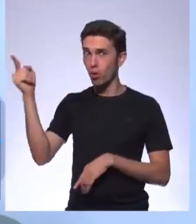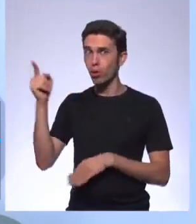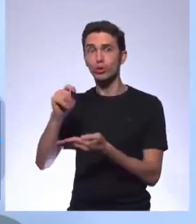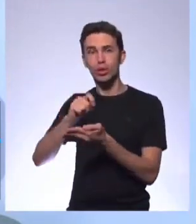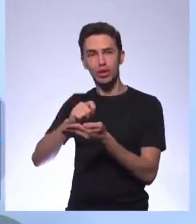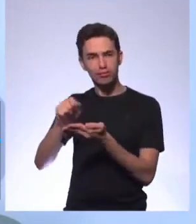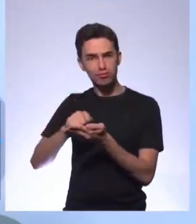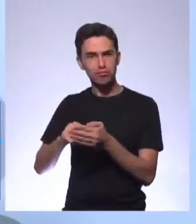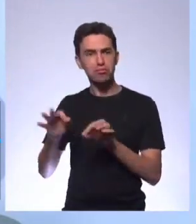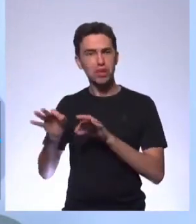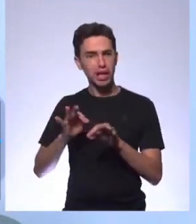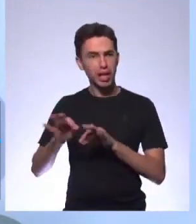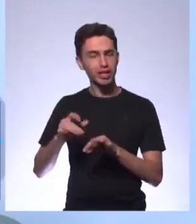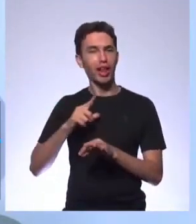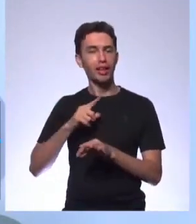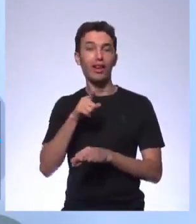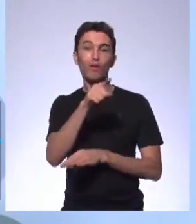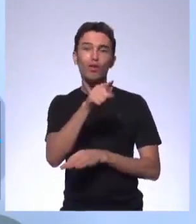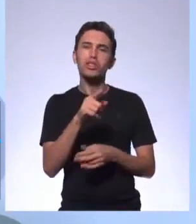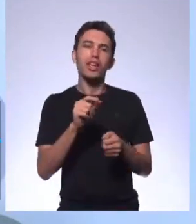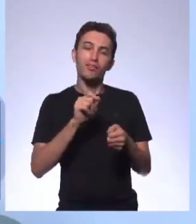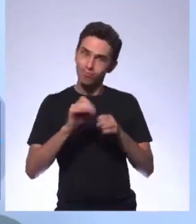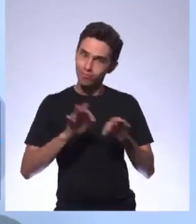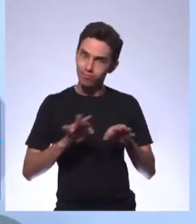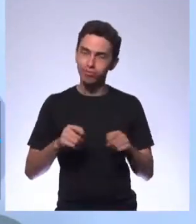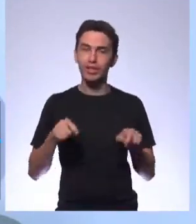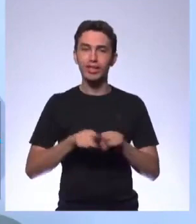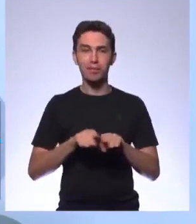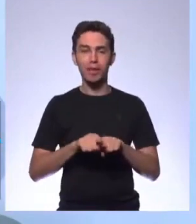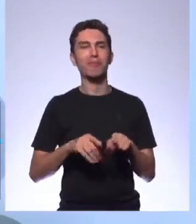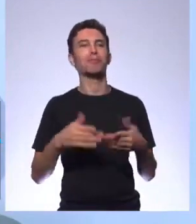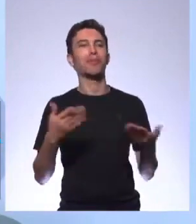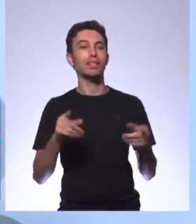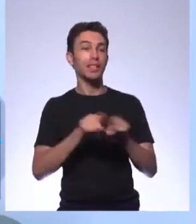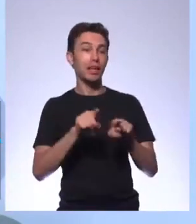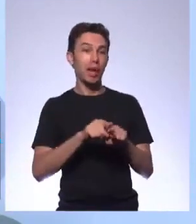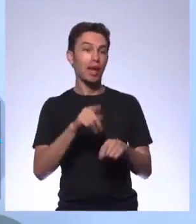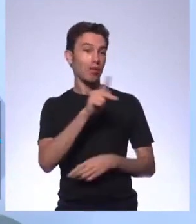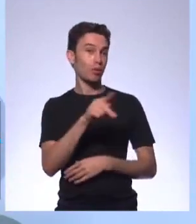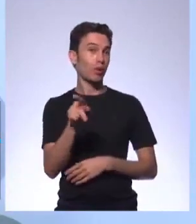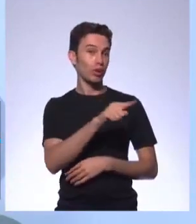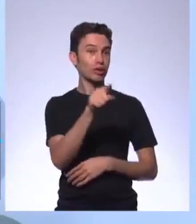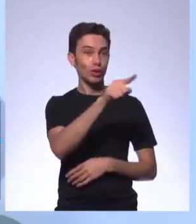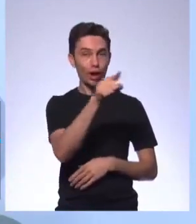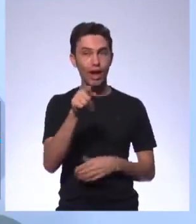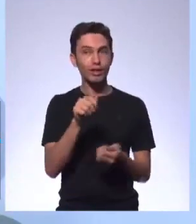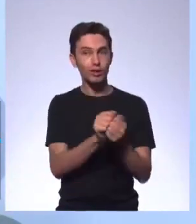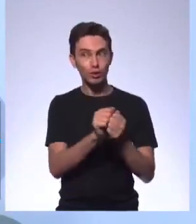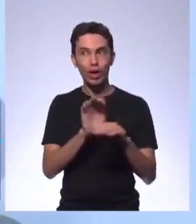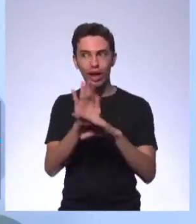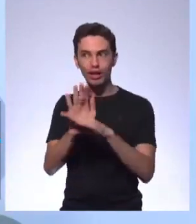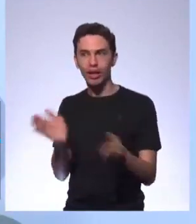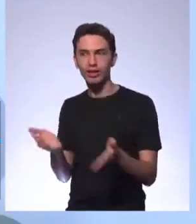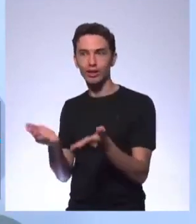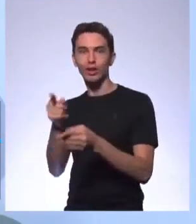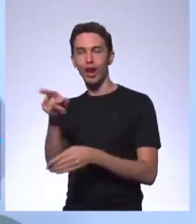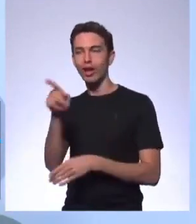orientar vocês a esse planejamento. E os professores, com certeza, ou já estão acompanhando ou vão acompanhar a escrita de vocês.